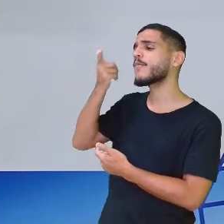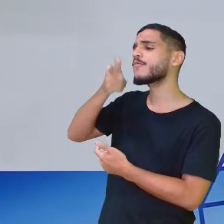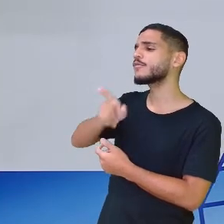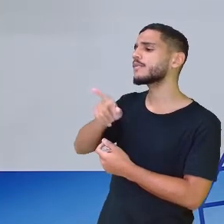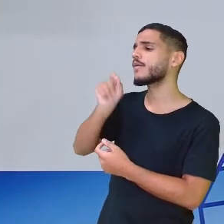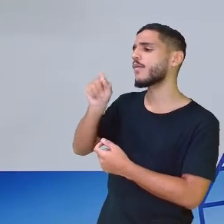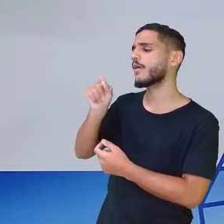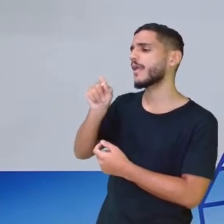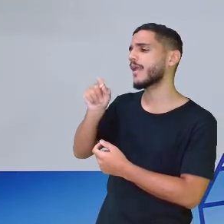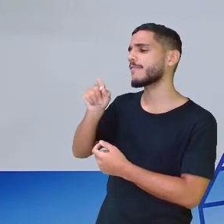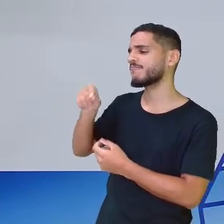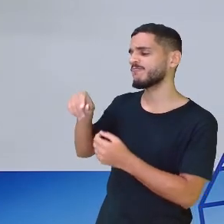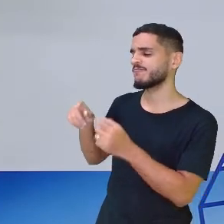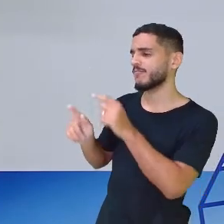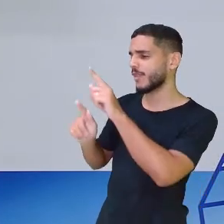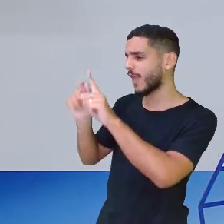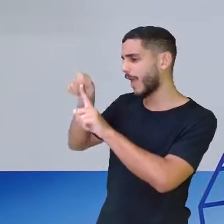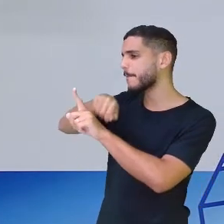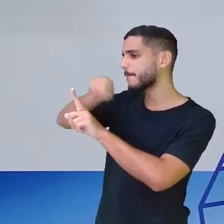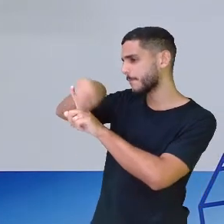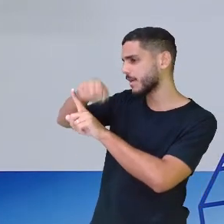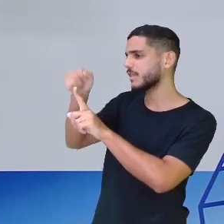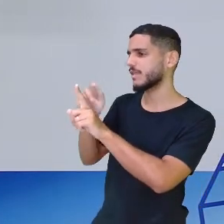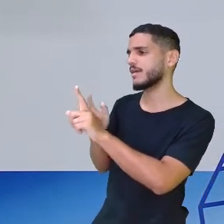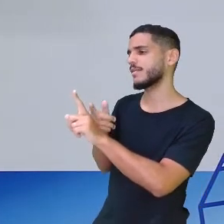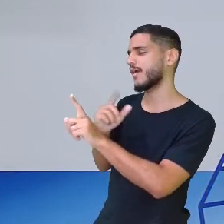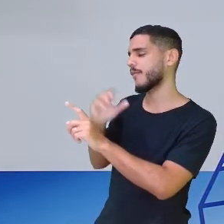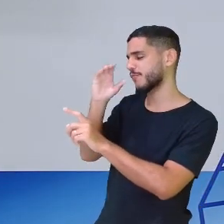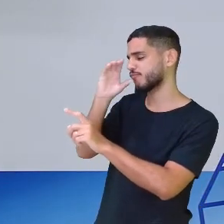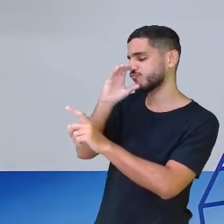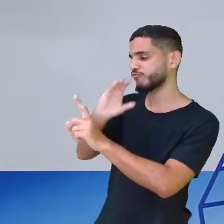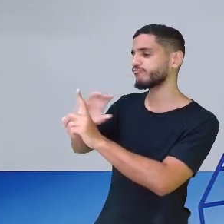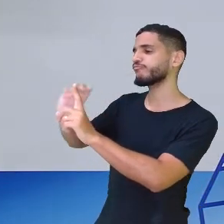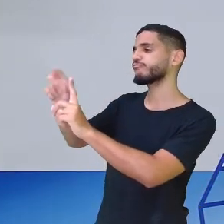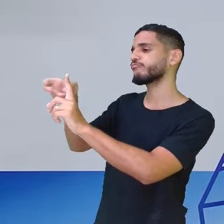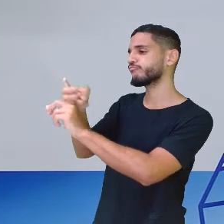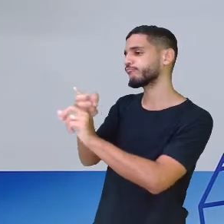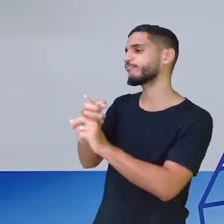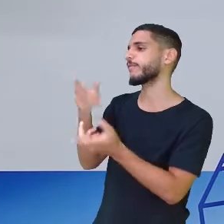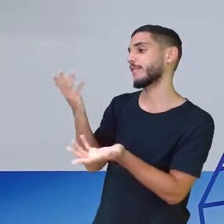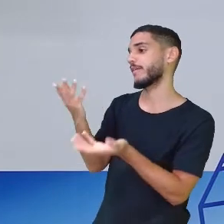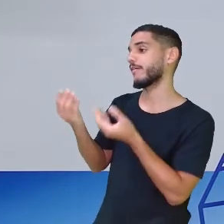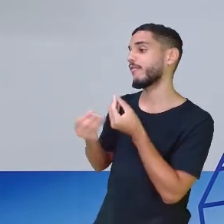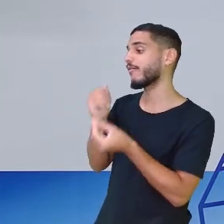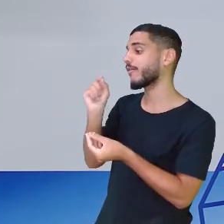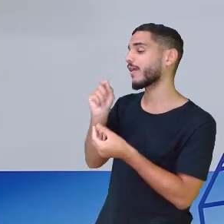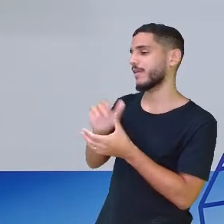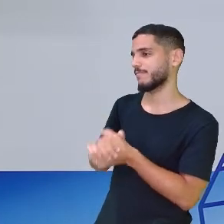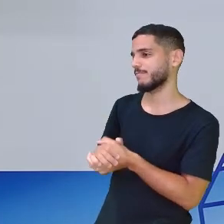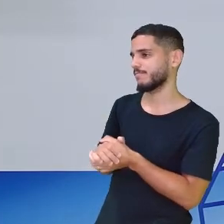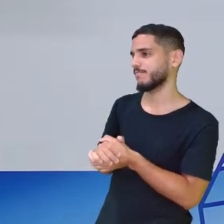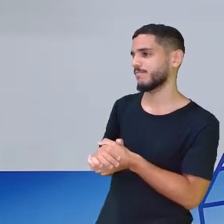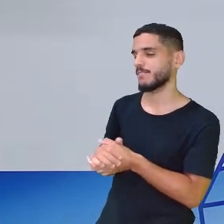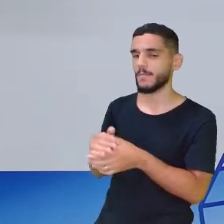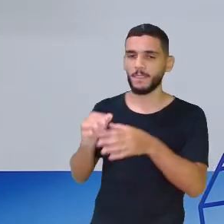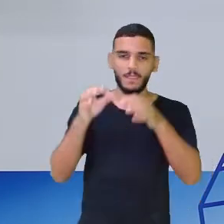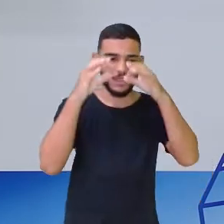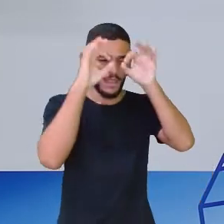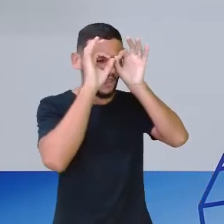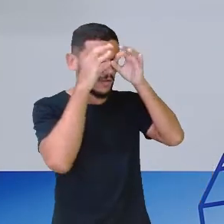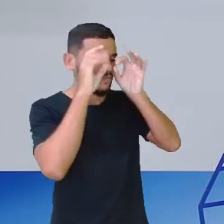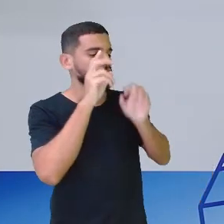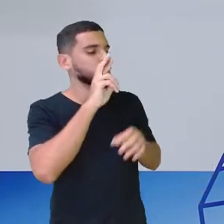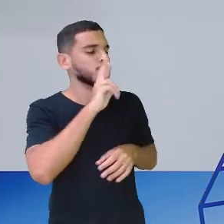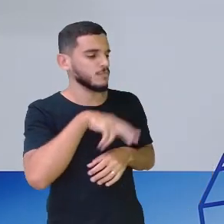cacho de banana sem ter uma tromba? Então, a coruja disse, então vamos lá, investigar